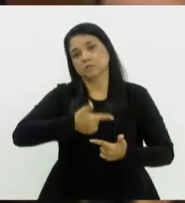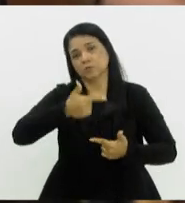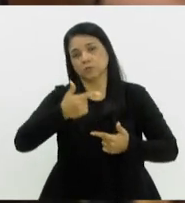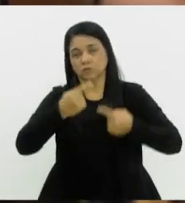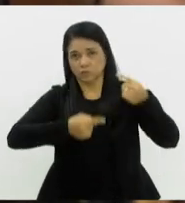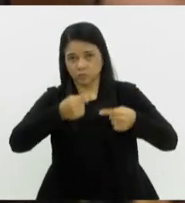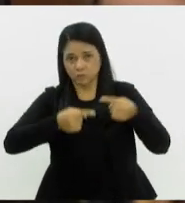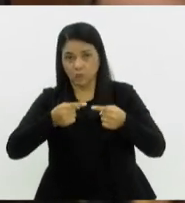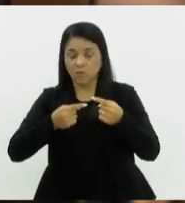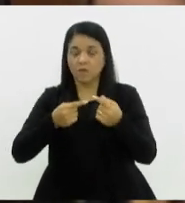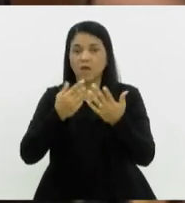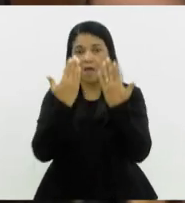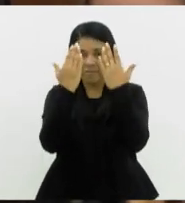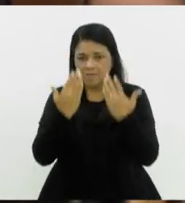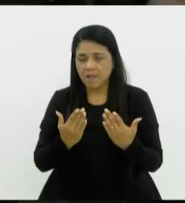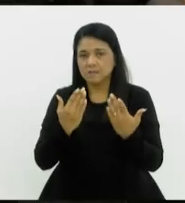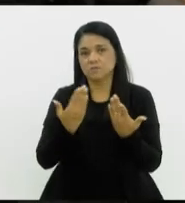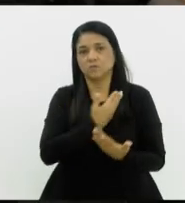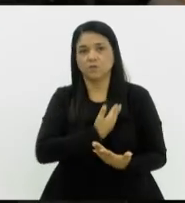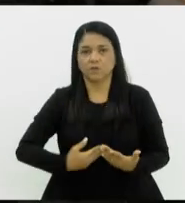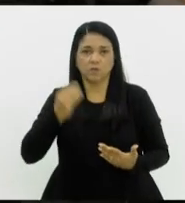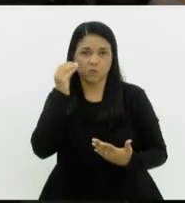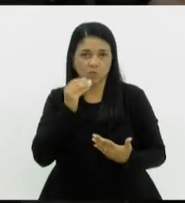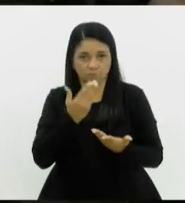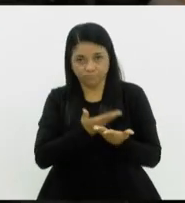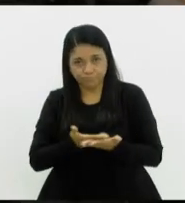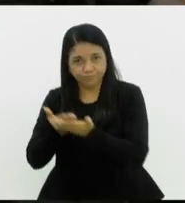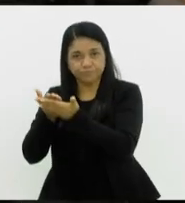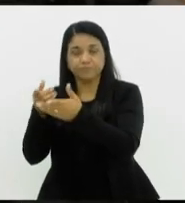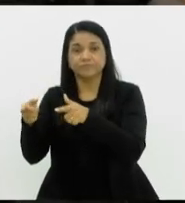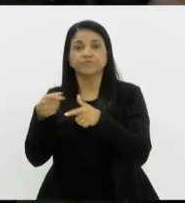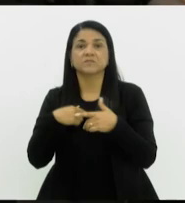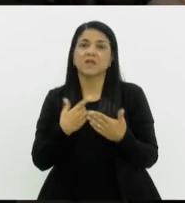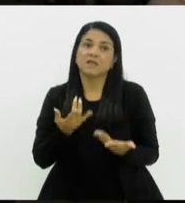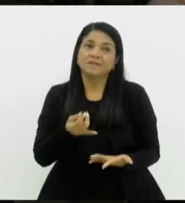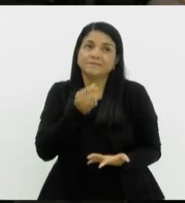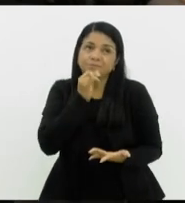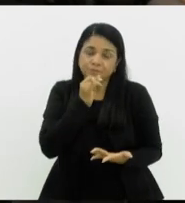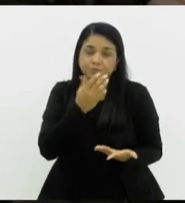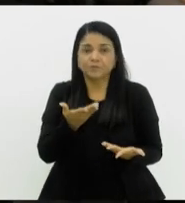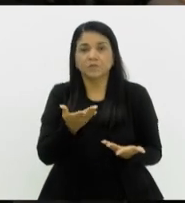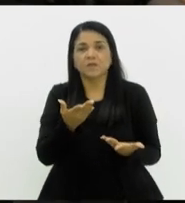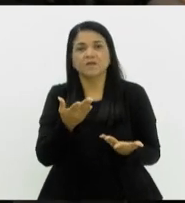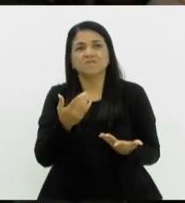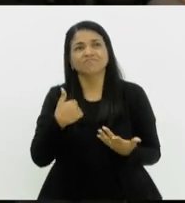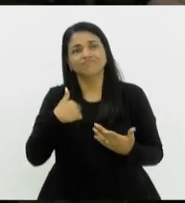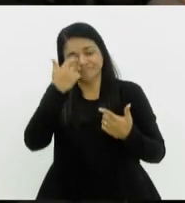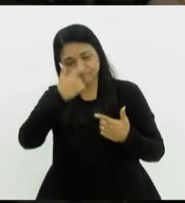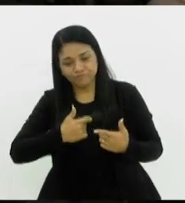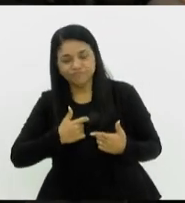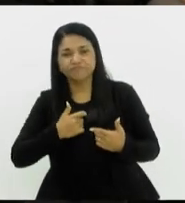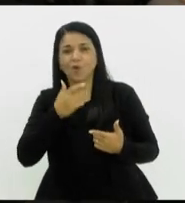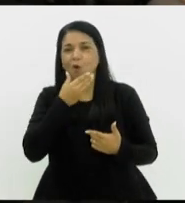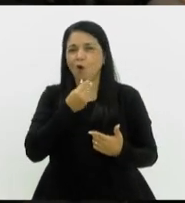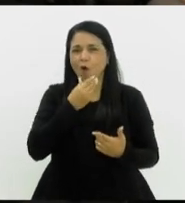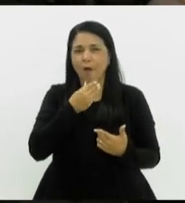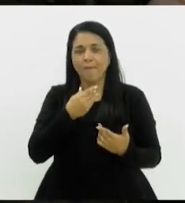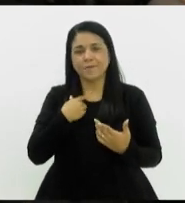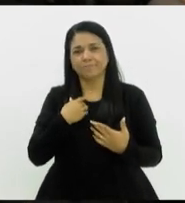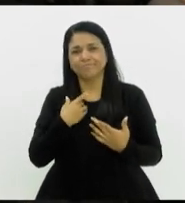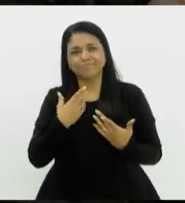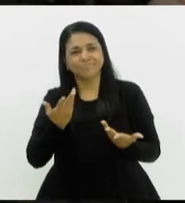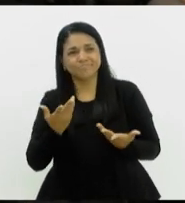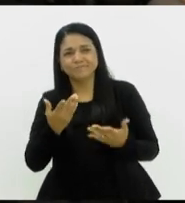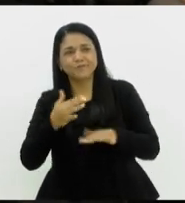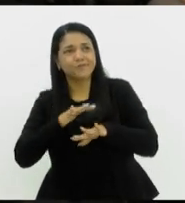e segue para análise do governador. Nós, infelizmente, a gente é muito relaxado com relação a determinados